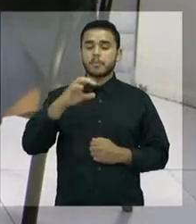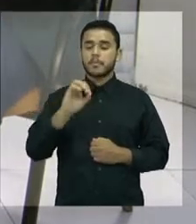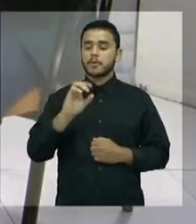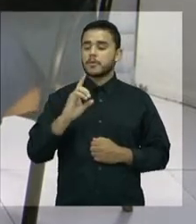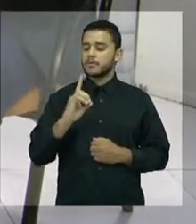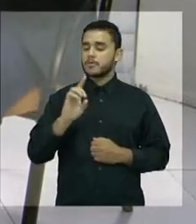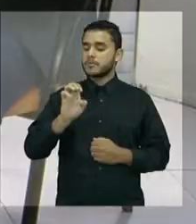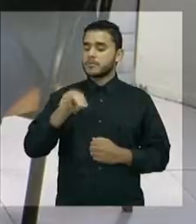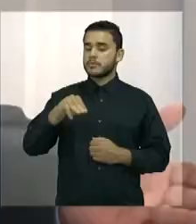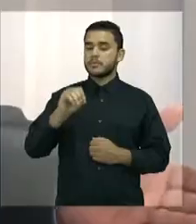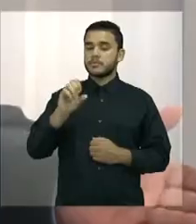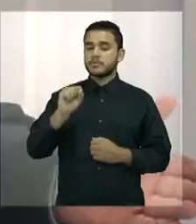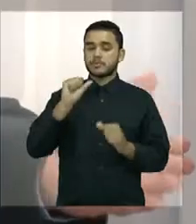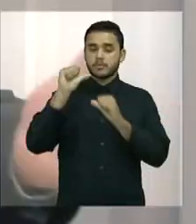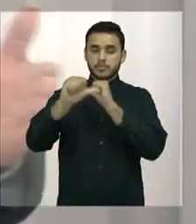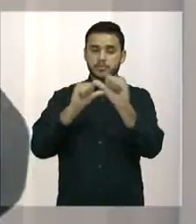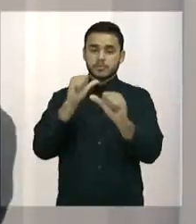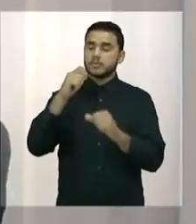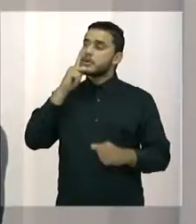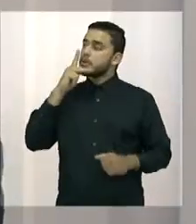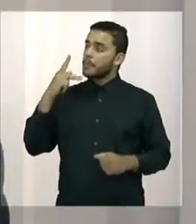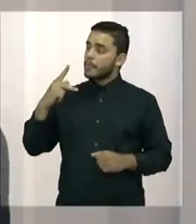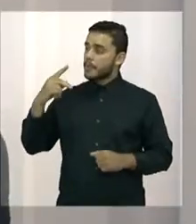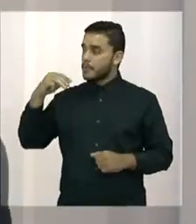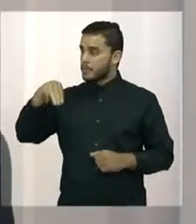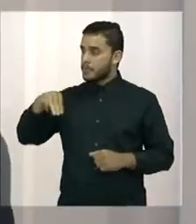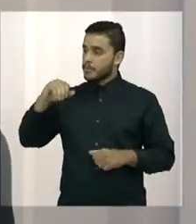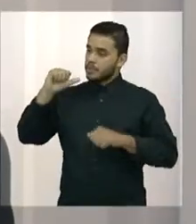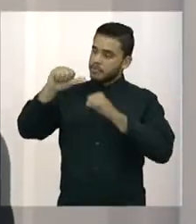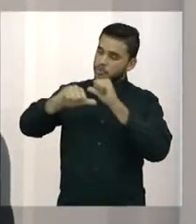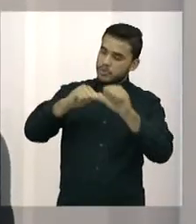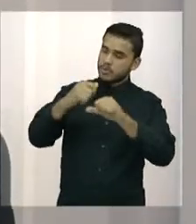Podemos veio de transformação de PTN para Podemos.